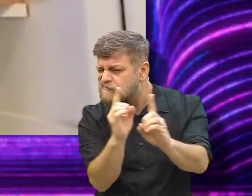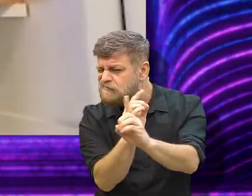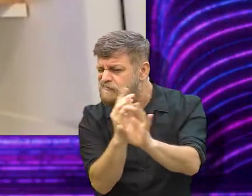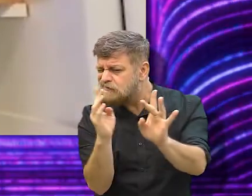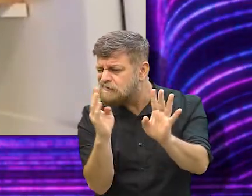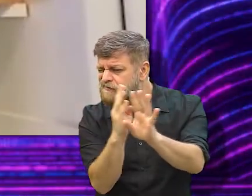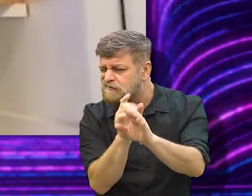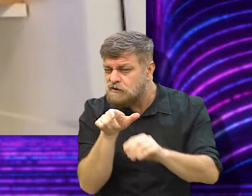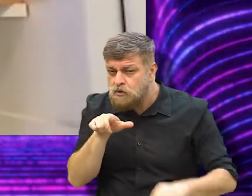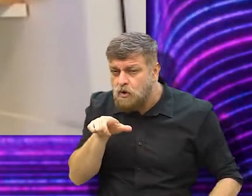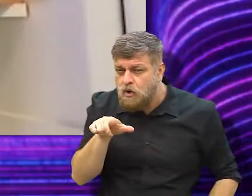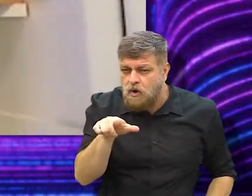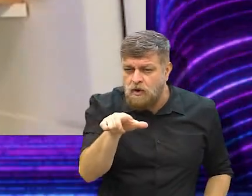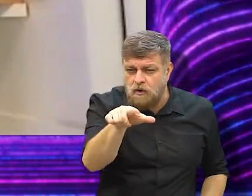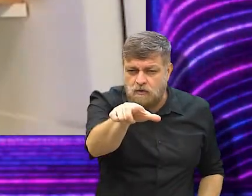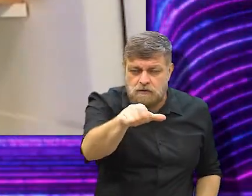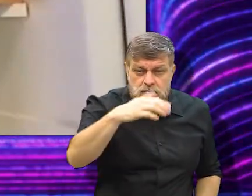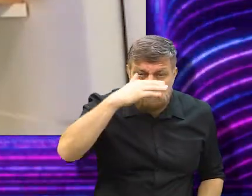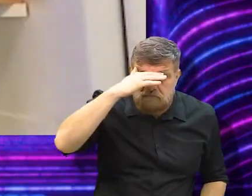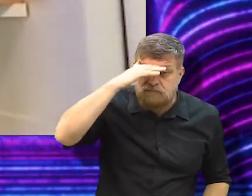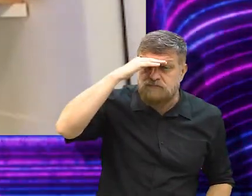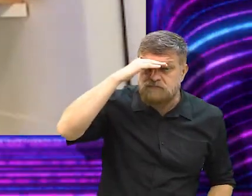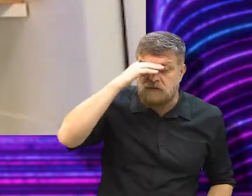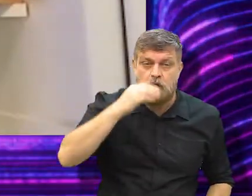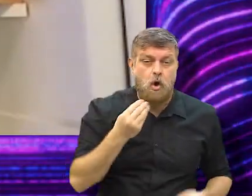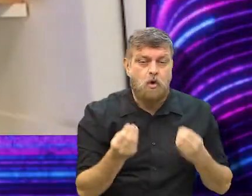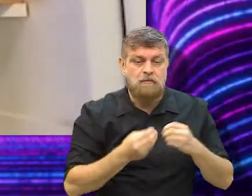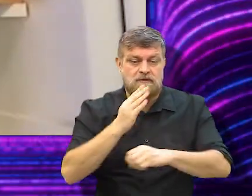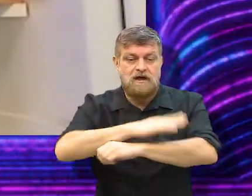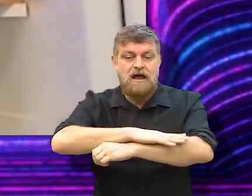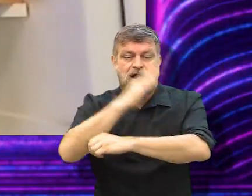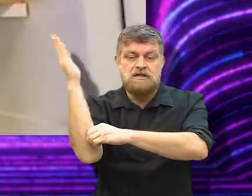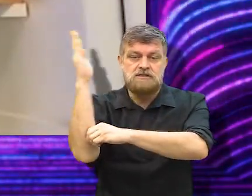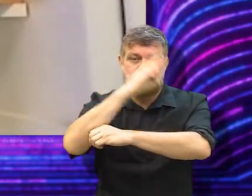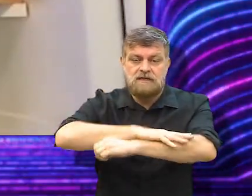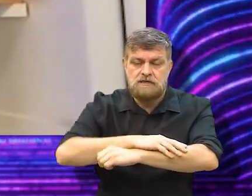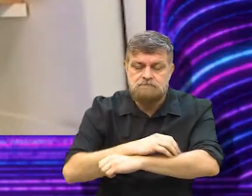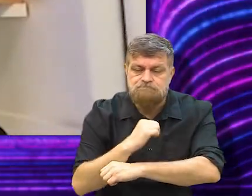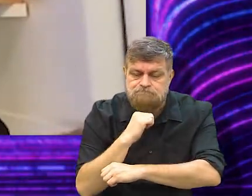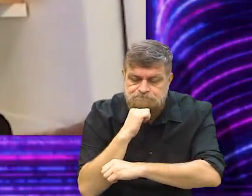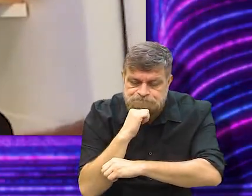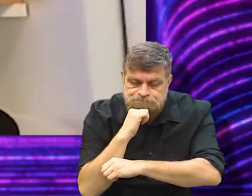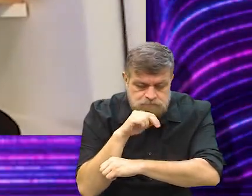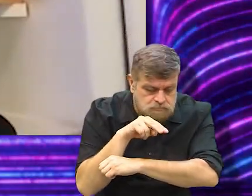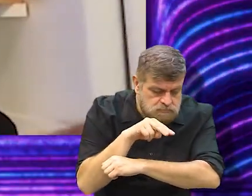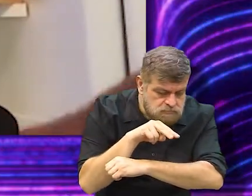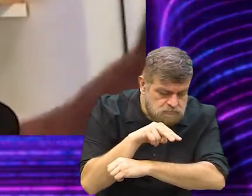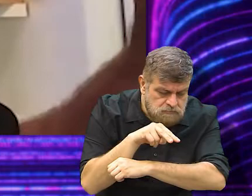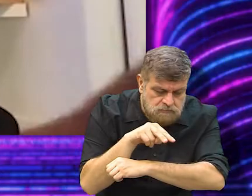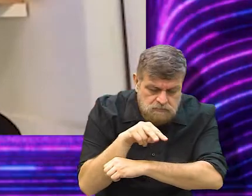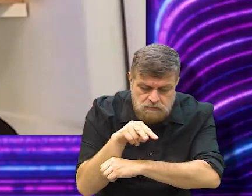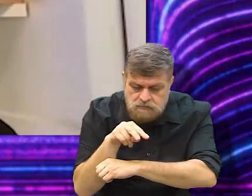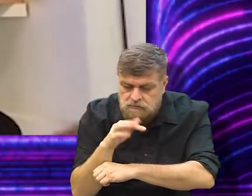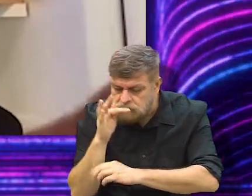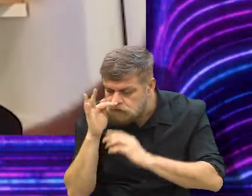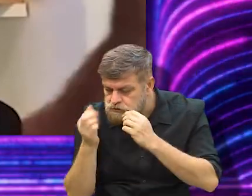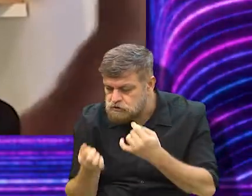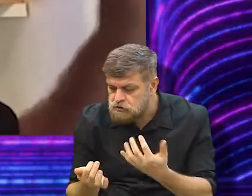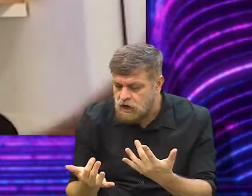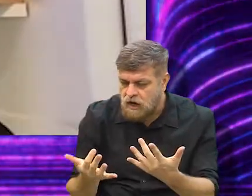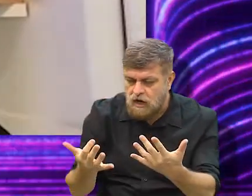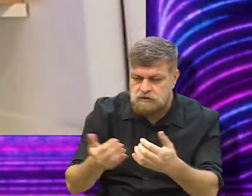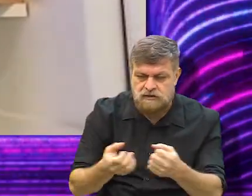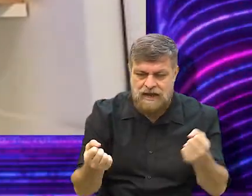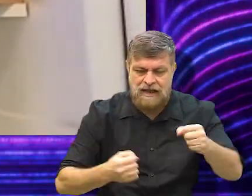alguém de perto passando no corredor e ele vê o mundo pela janela do apartamento, que são mesgas de jardins,